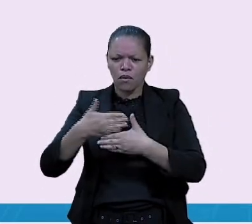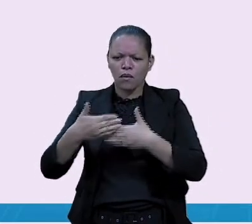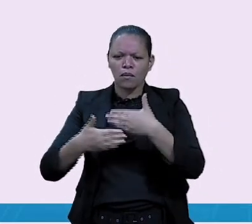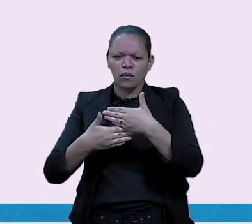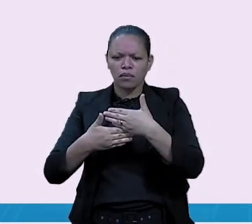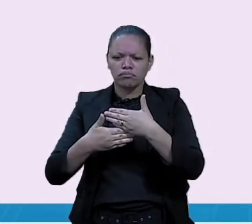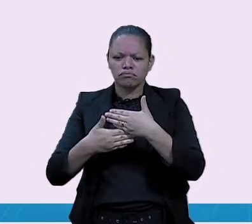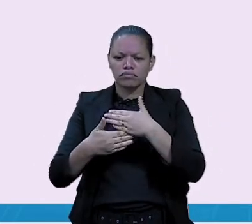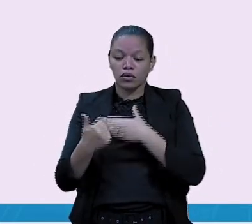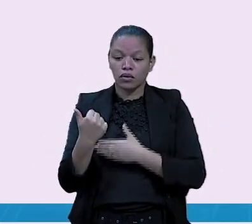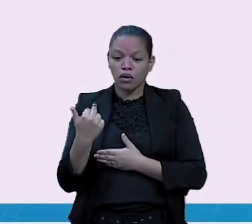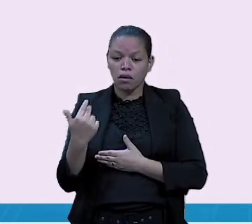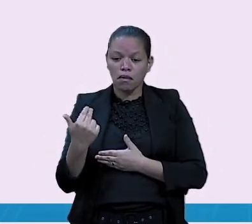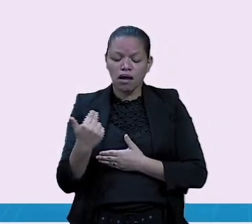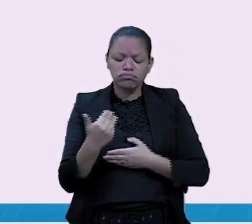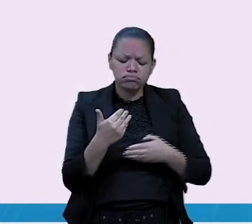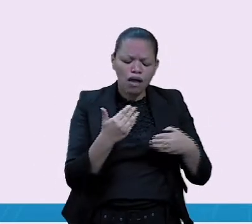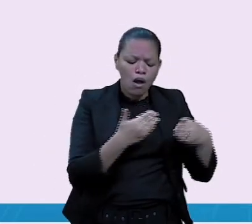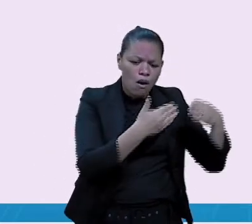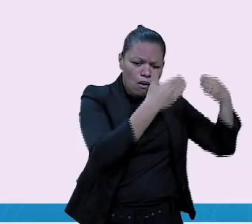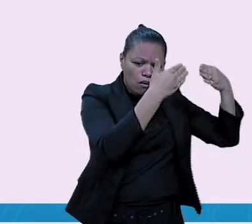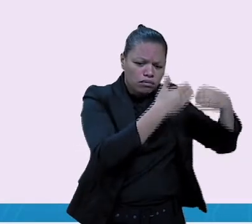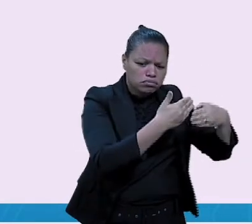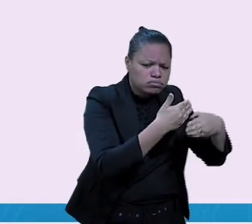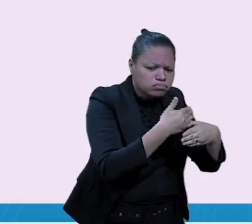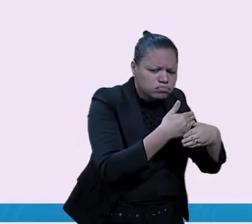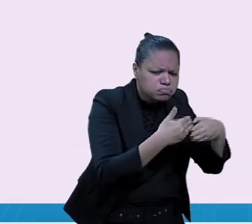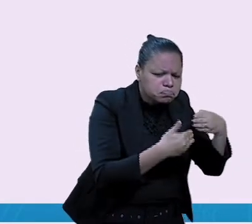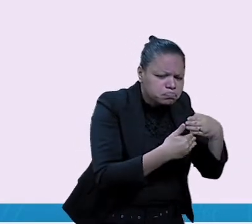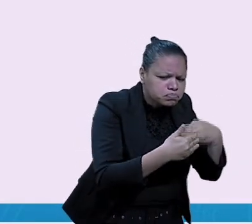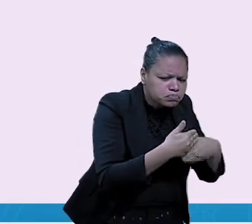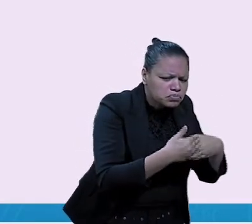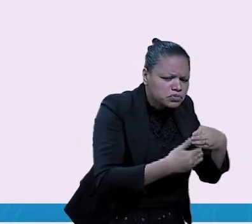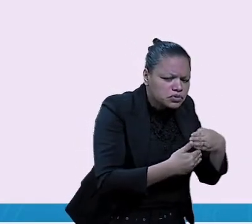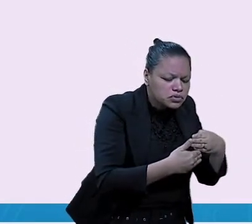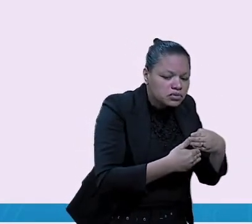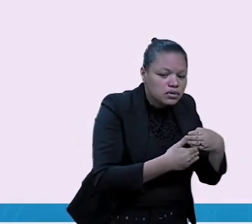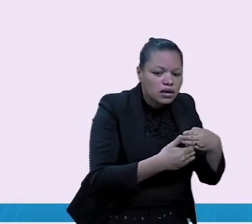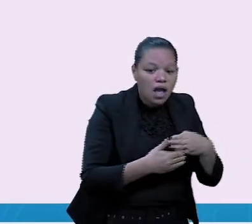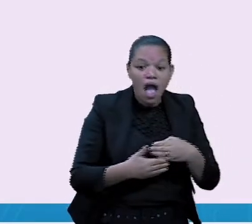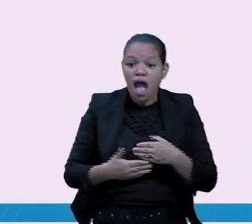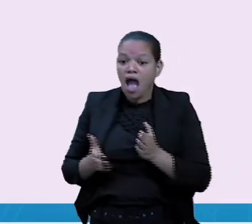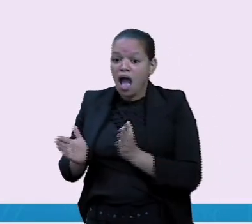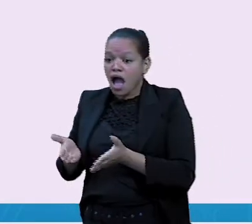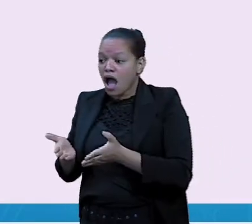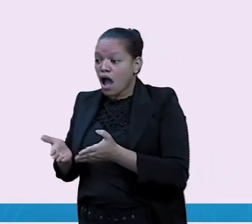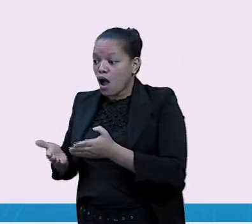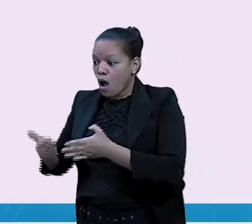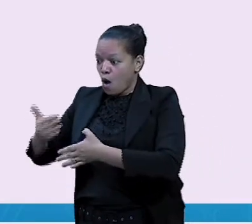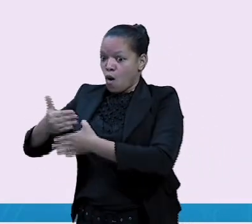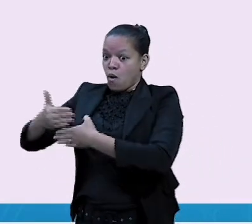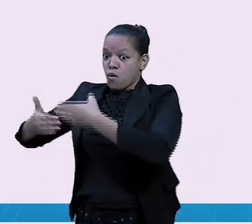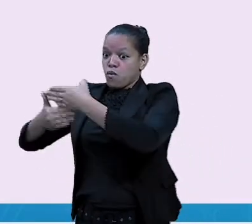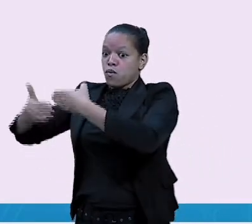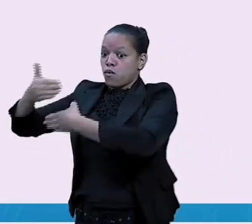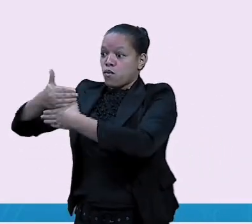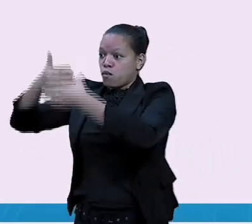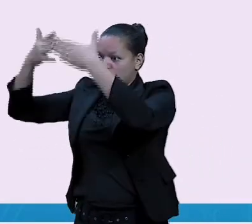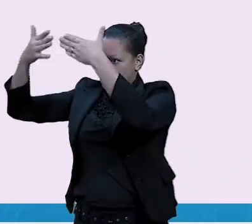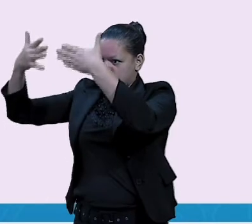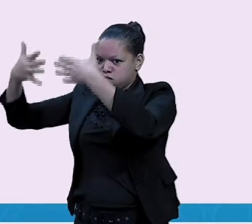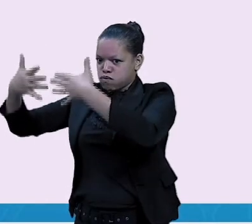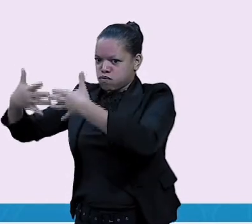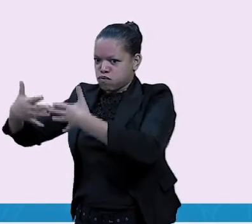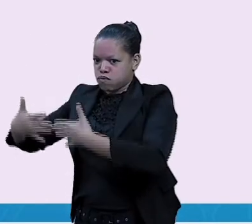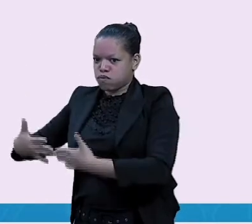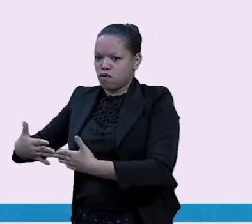diminutivo. E um muro muito grande. Muralha, né? Agora,